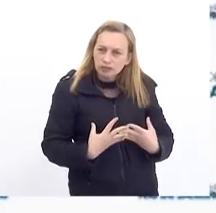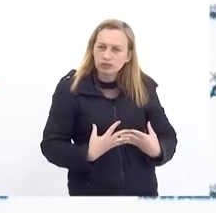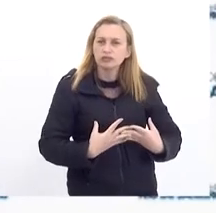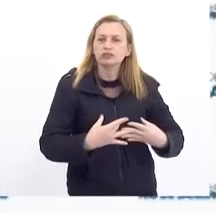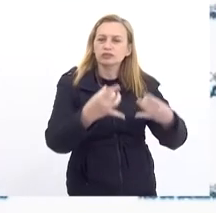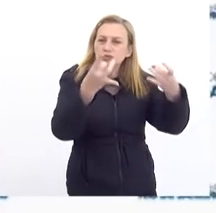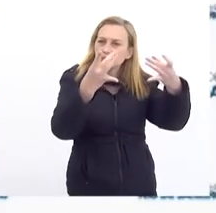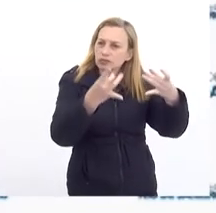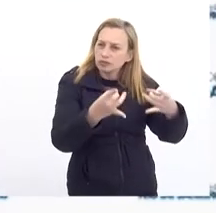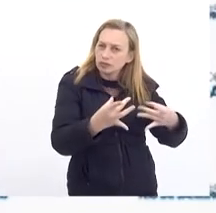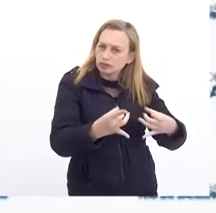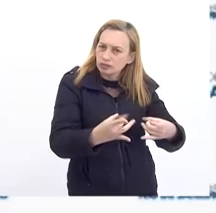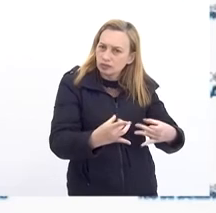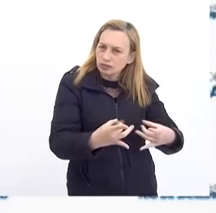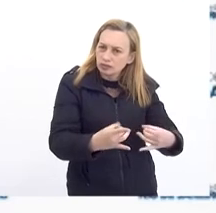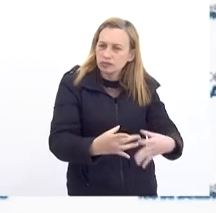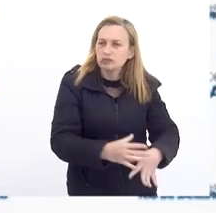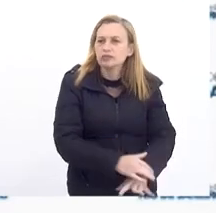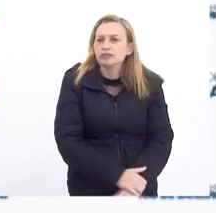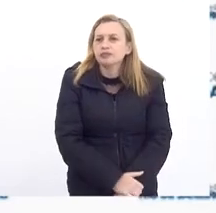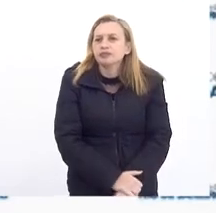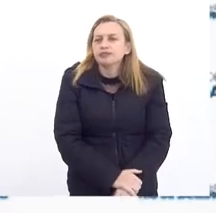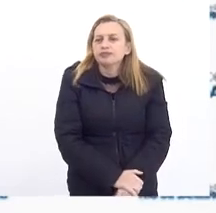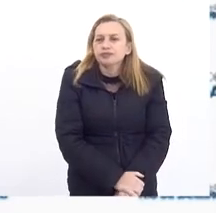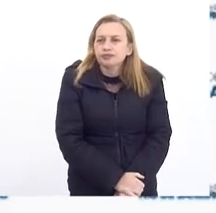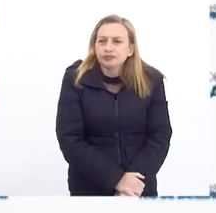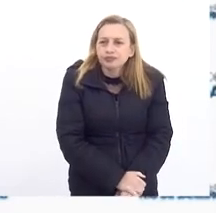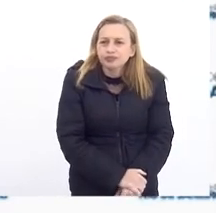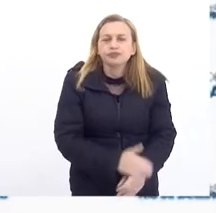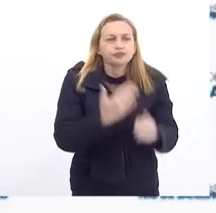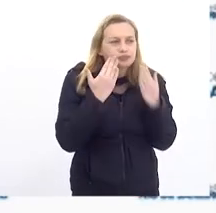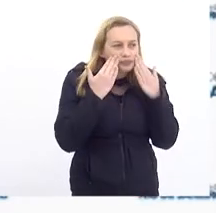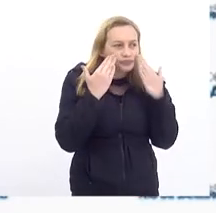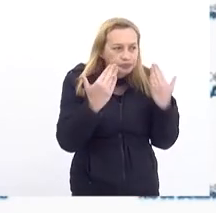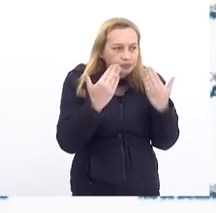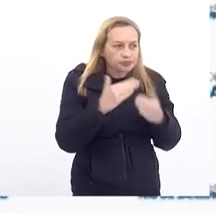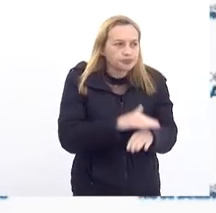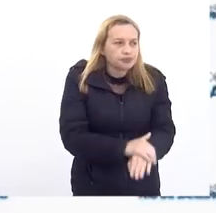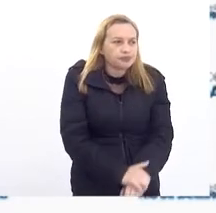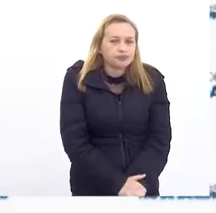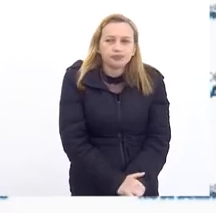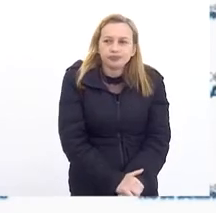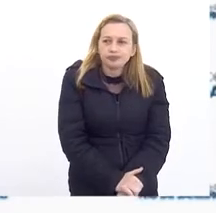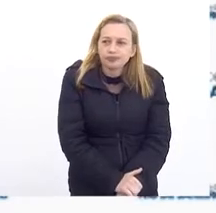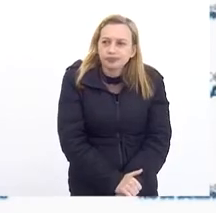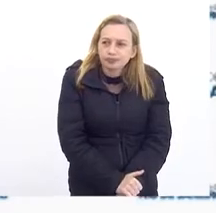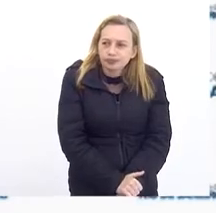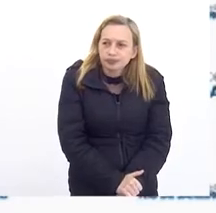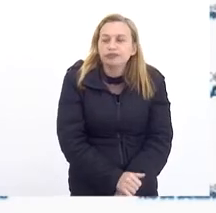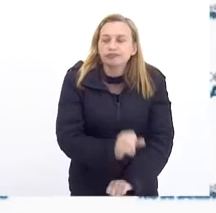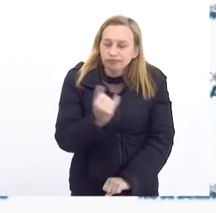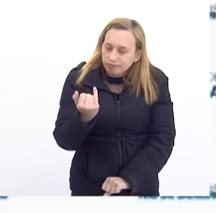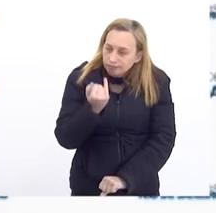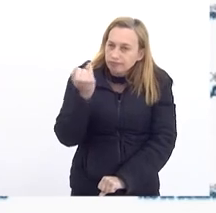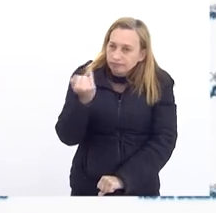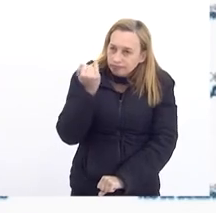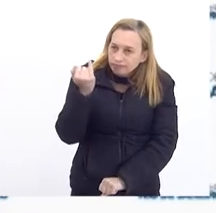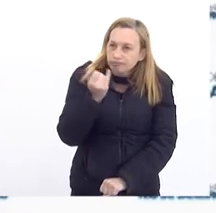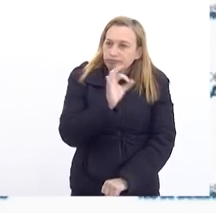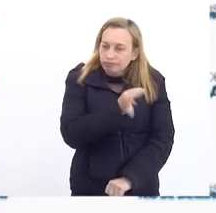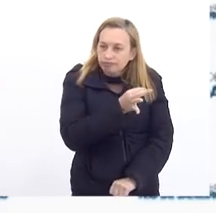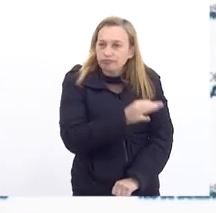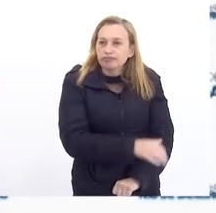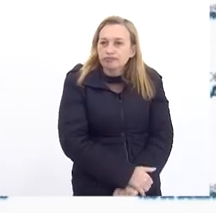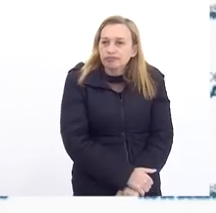um Levantamento Apresentar Importante Sentar depois